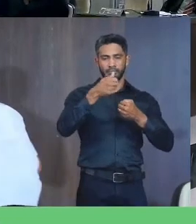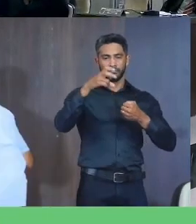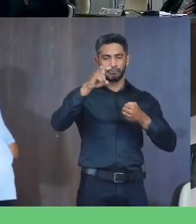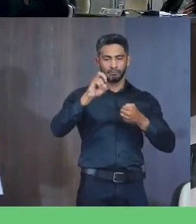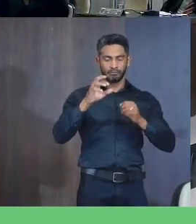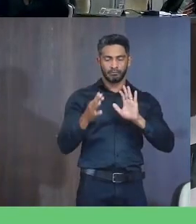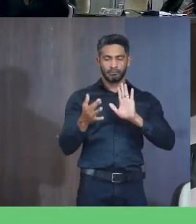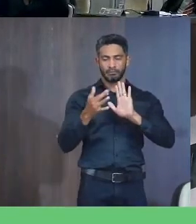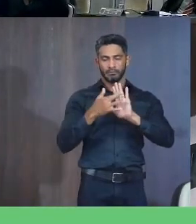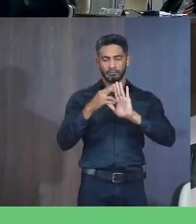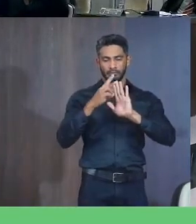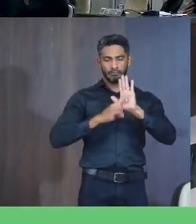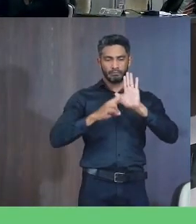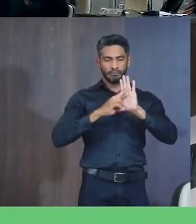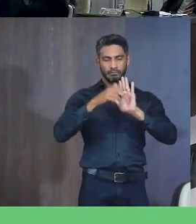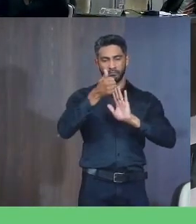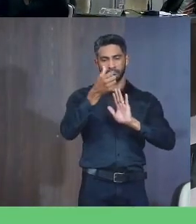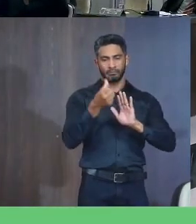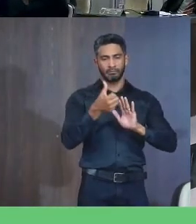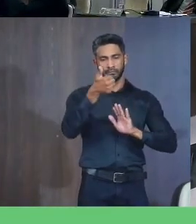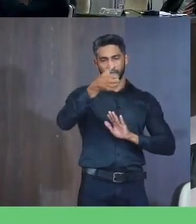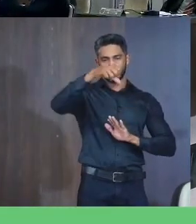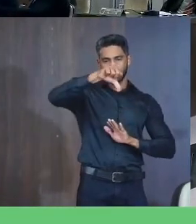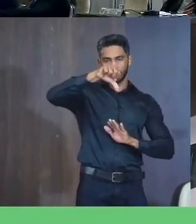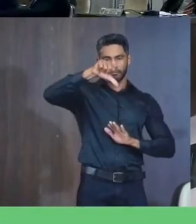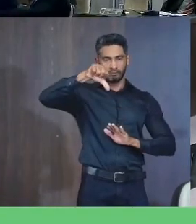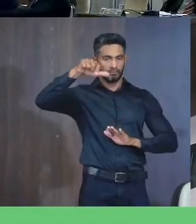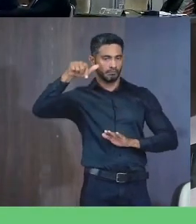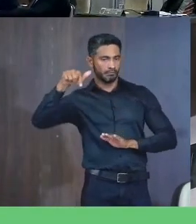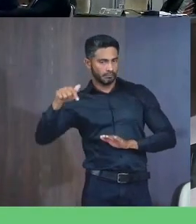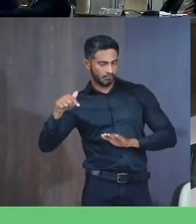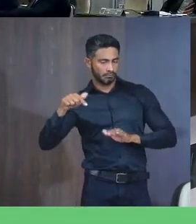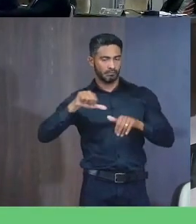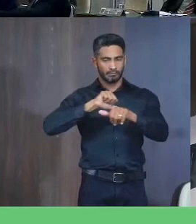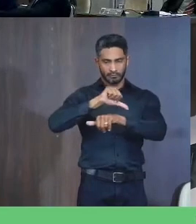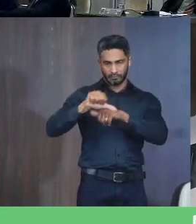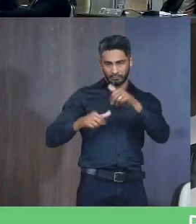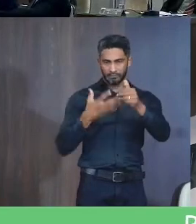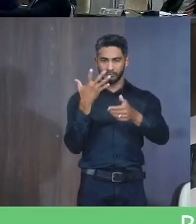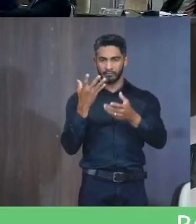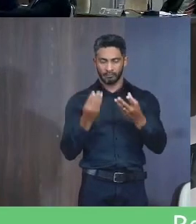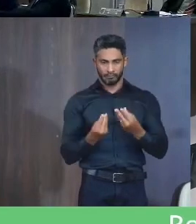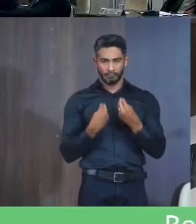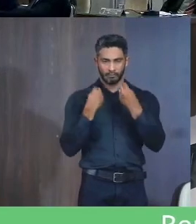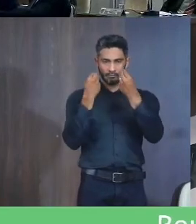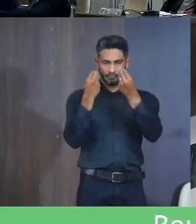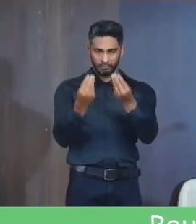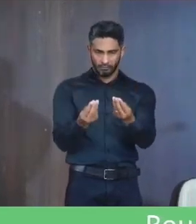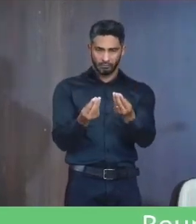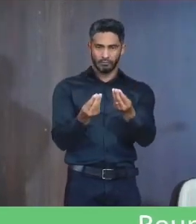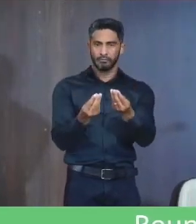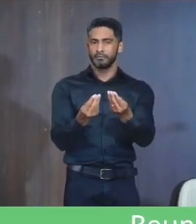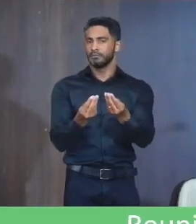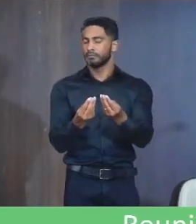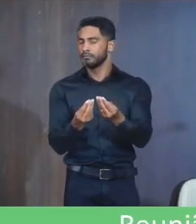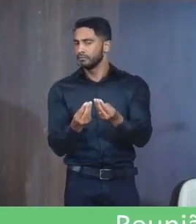interno Resolução 016 De 1997 E suas alterações E Requer a vossa excelência Que seja